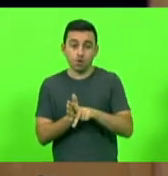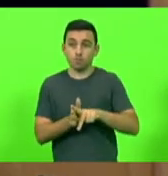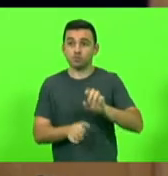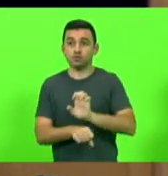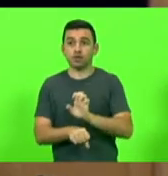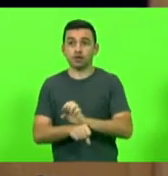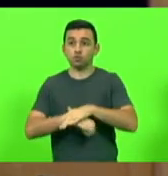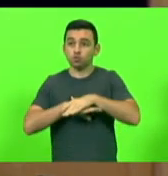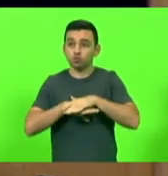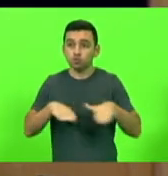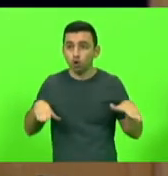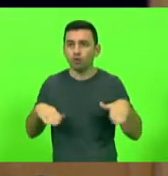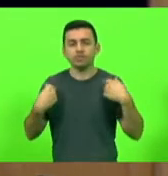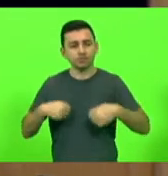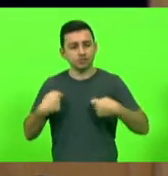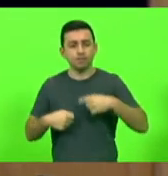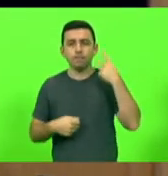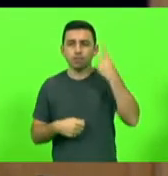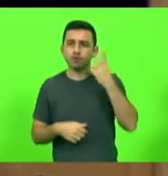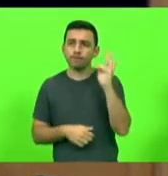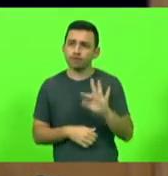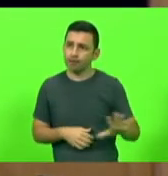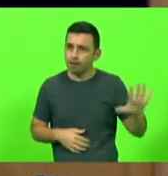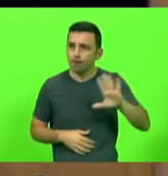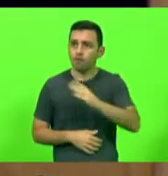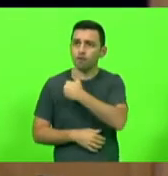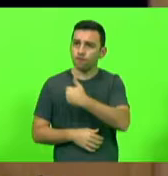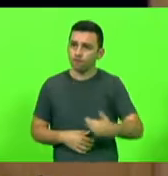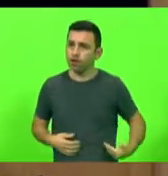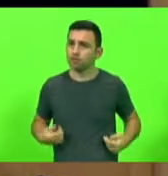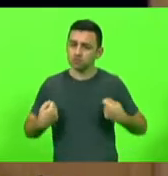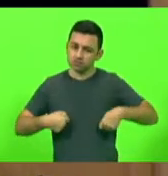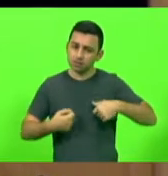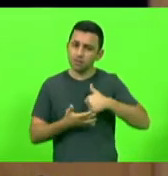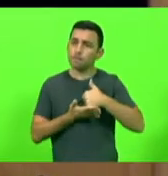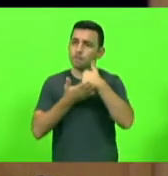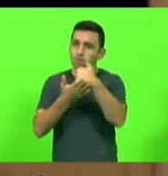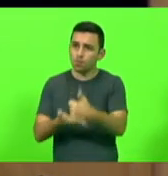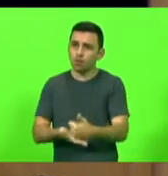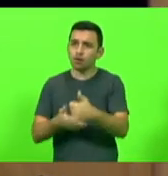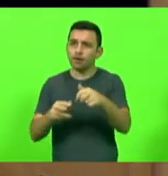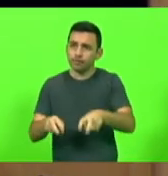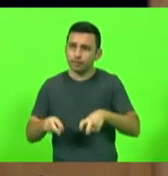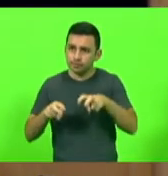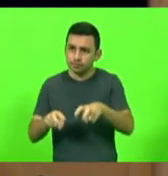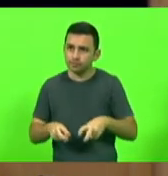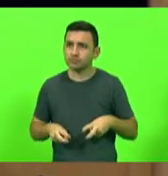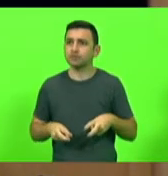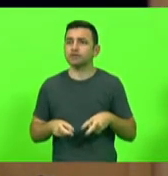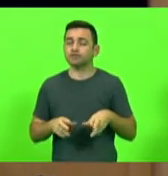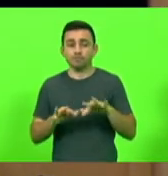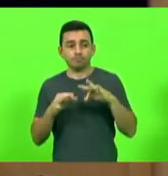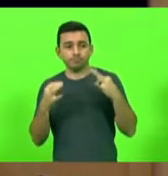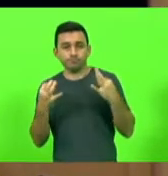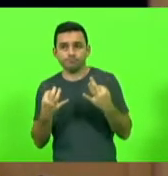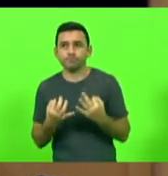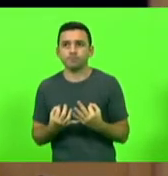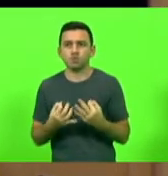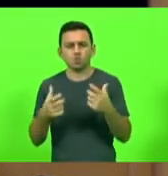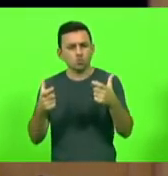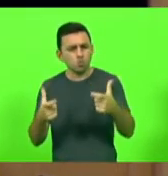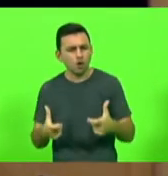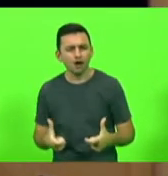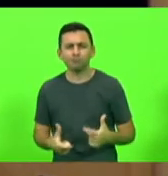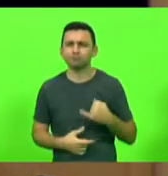federal também, os governos têm que ajudar os agricultores, esses agricultores familiares, um setor fundamental